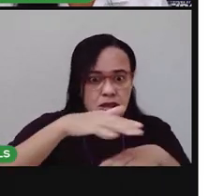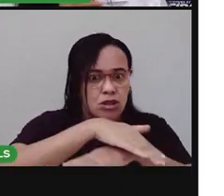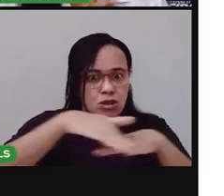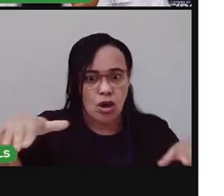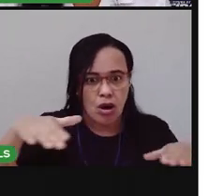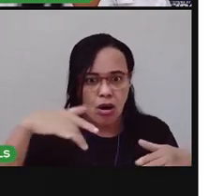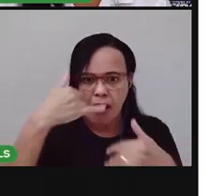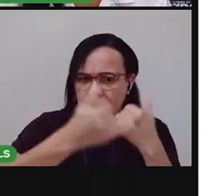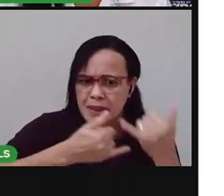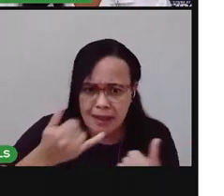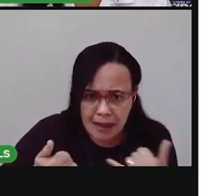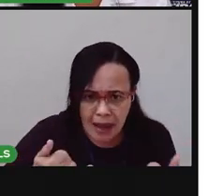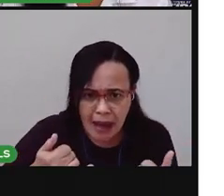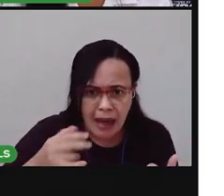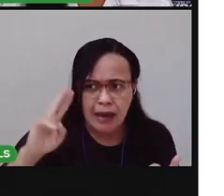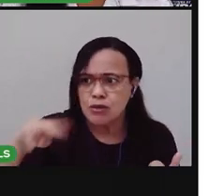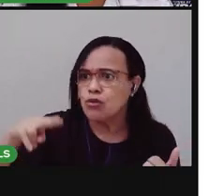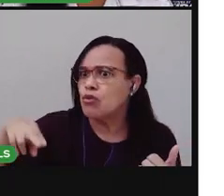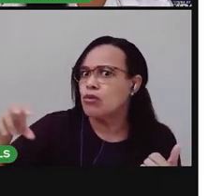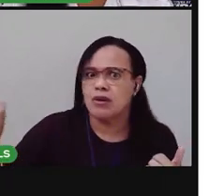Brincar, nem pensar.